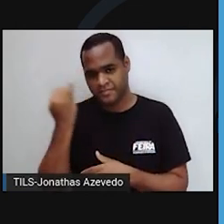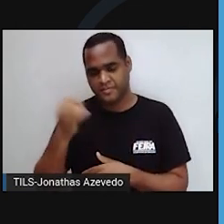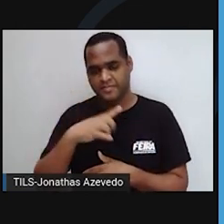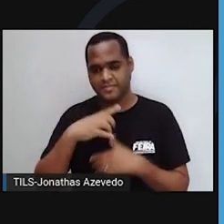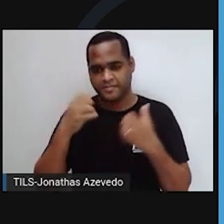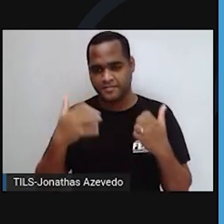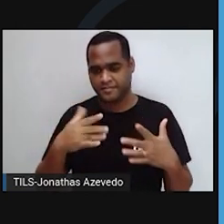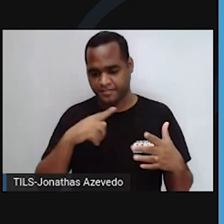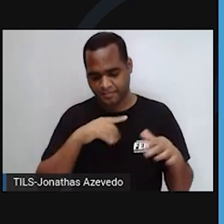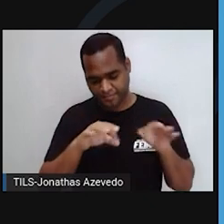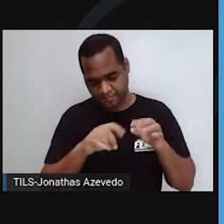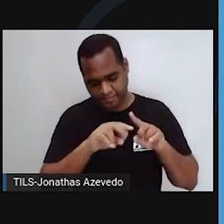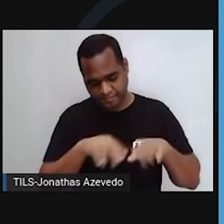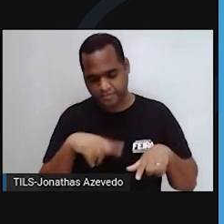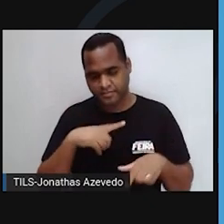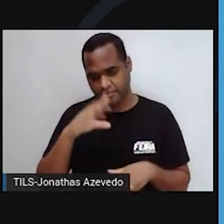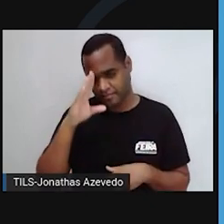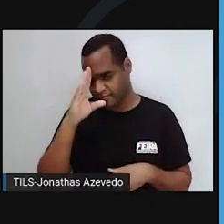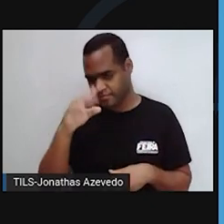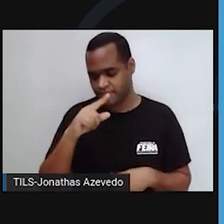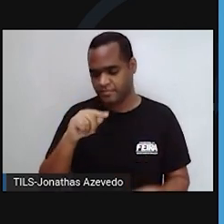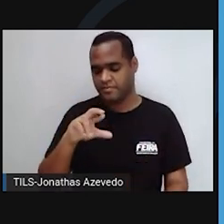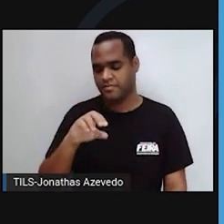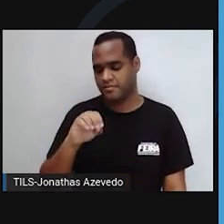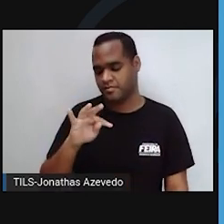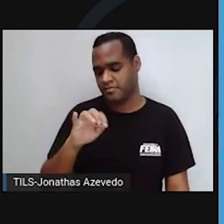atuar, na síntese, das proteínas.